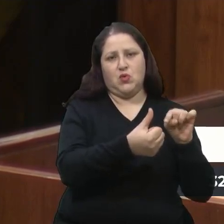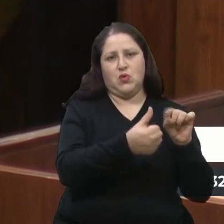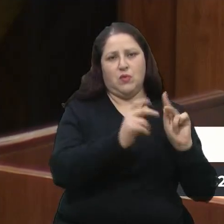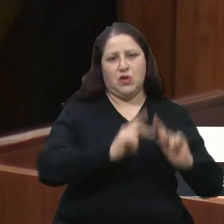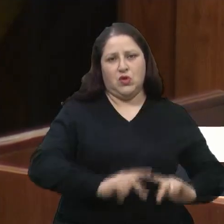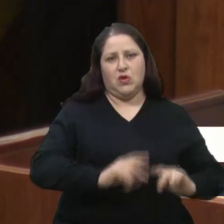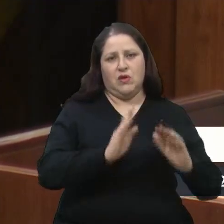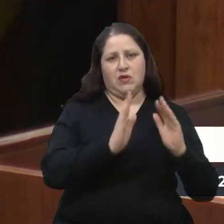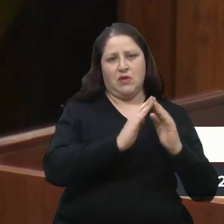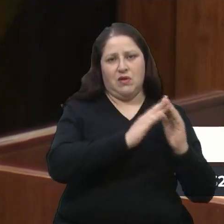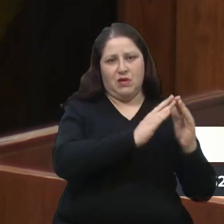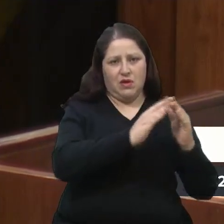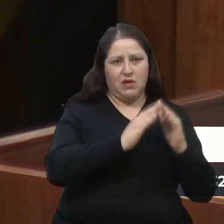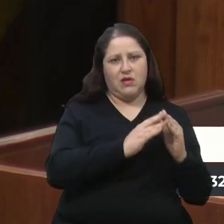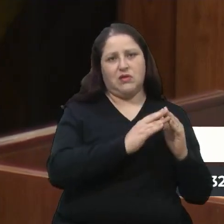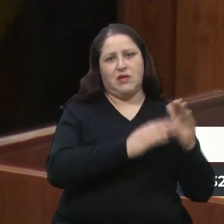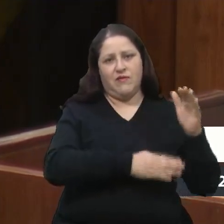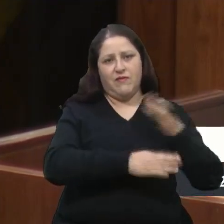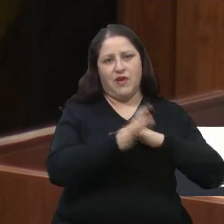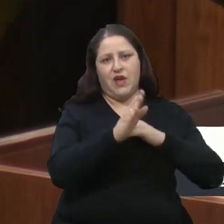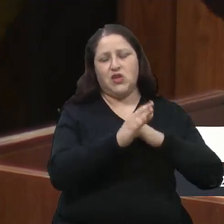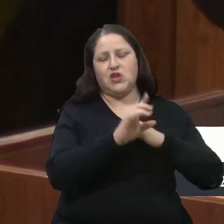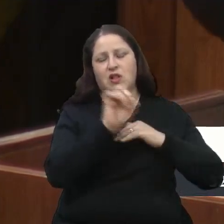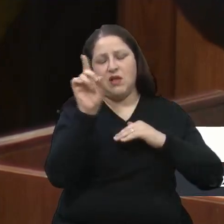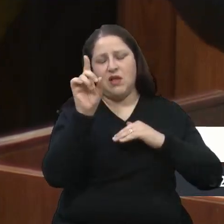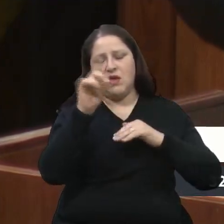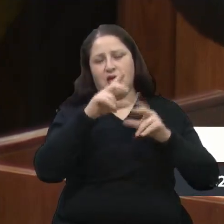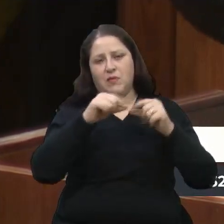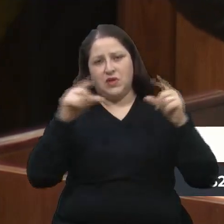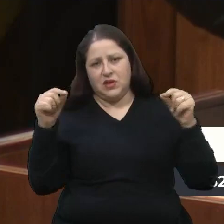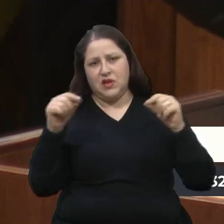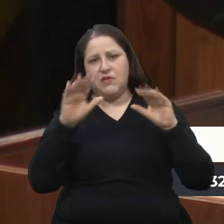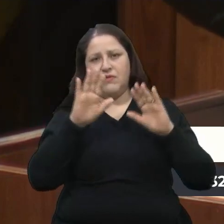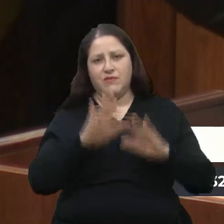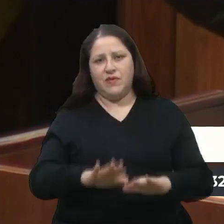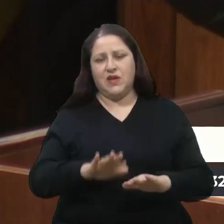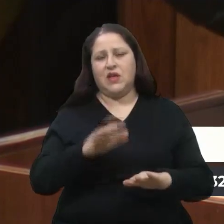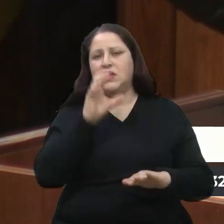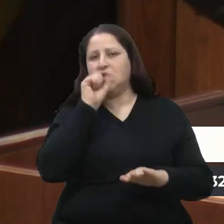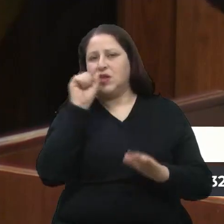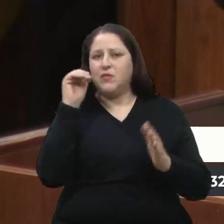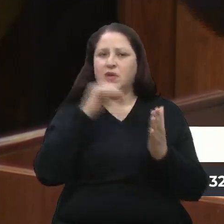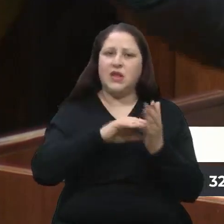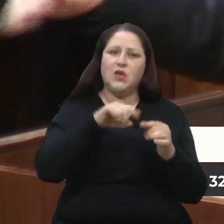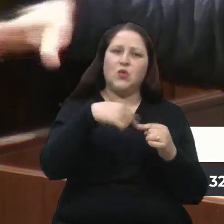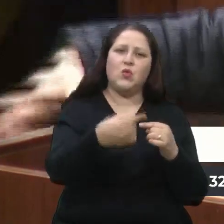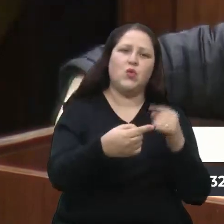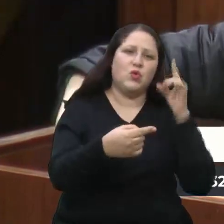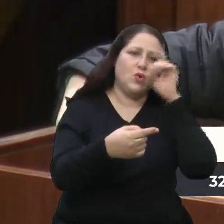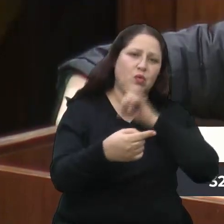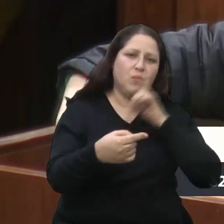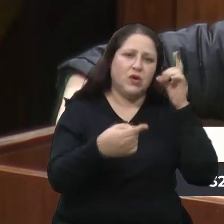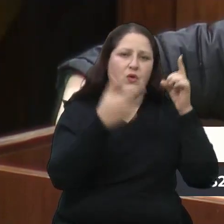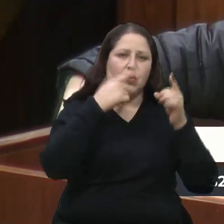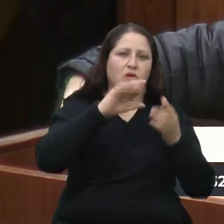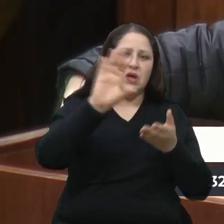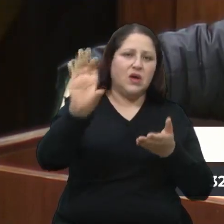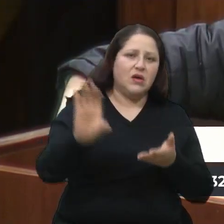Brasília, ficam no sábado até no outro domingo para ganhar diária, para trazer 100 mil reais de emenda.